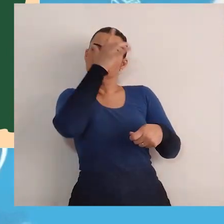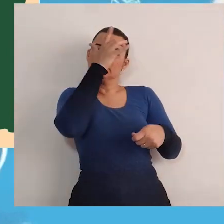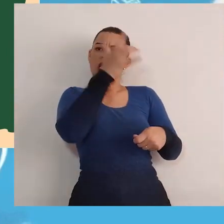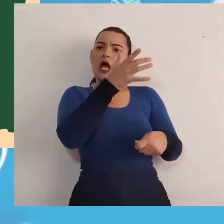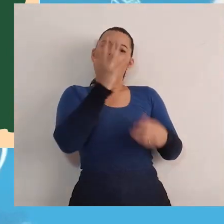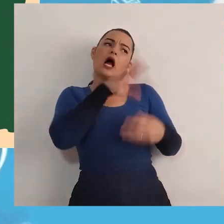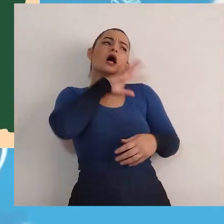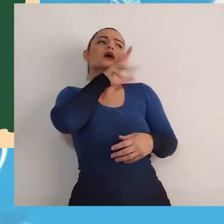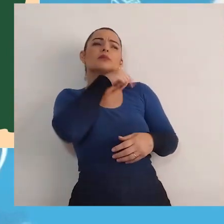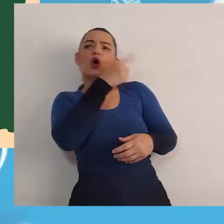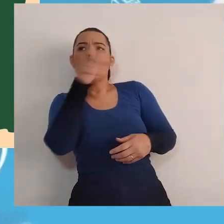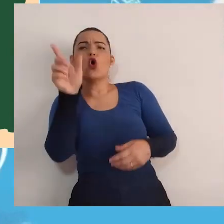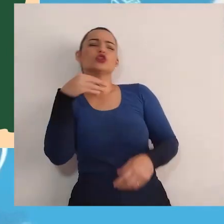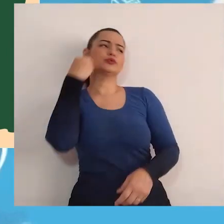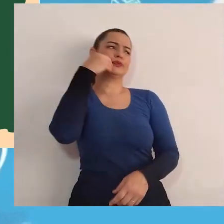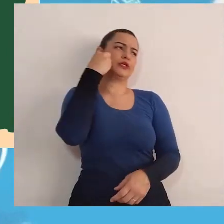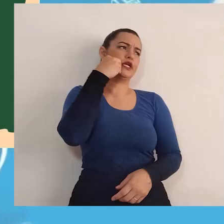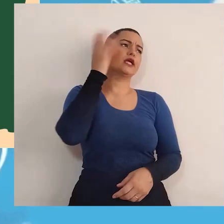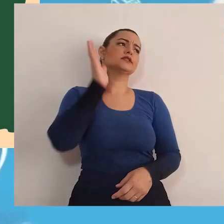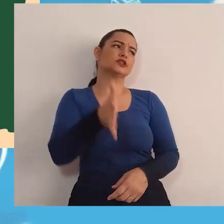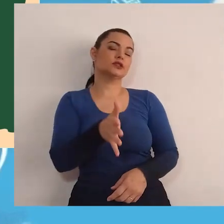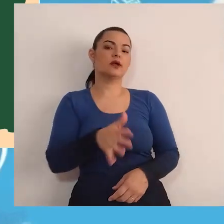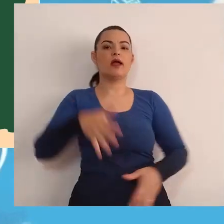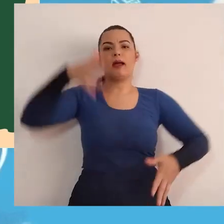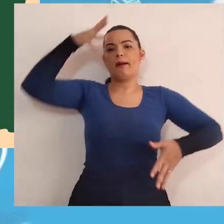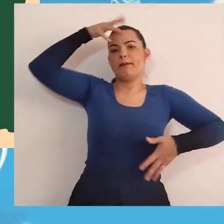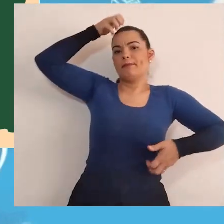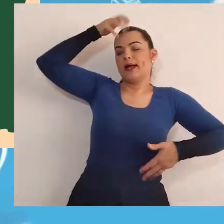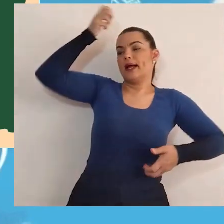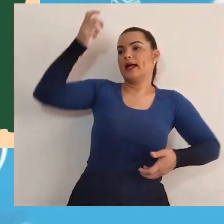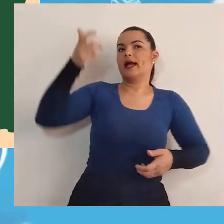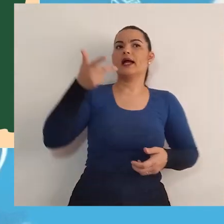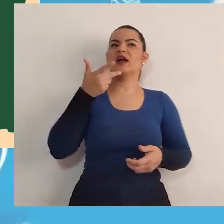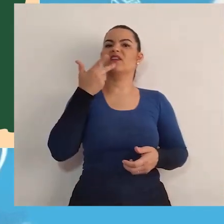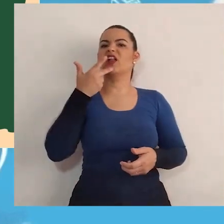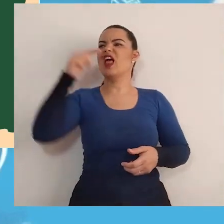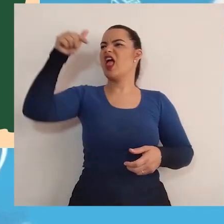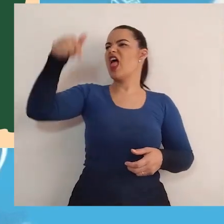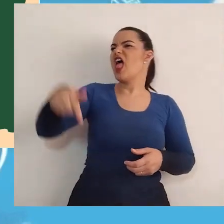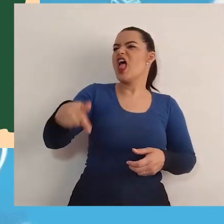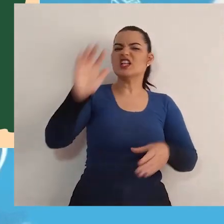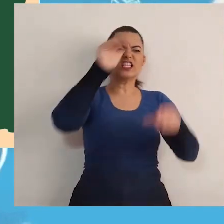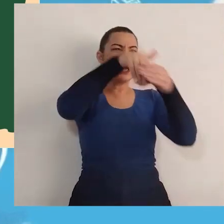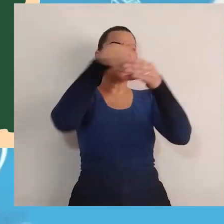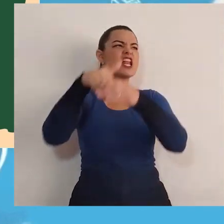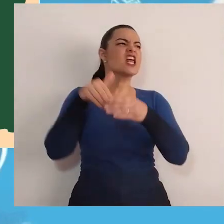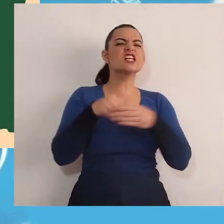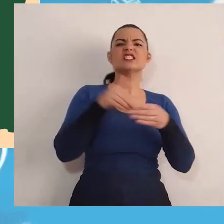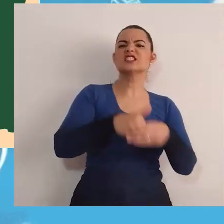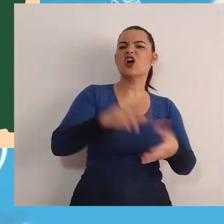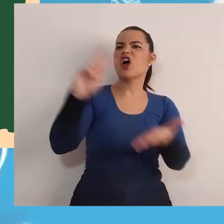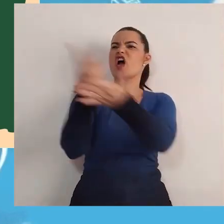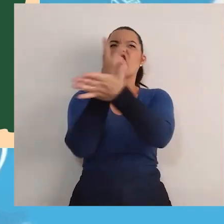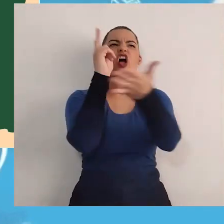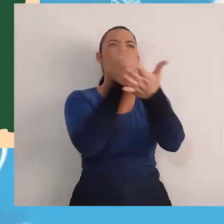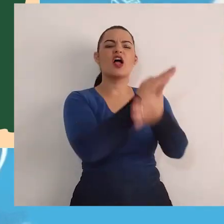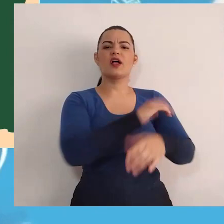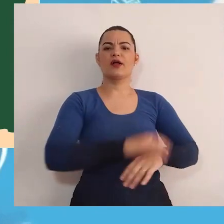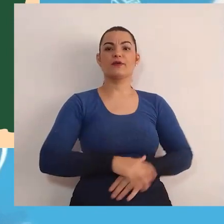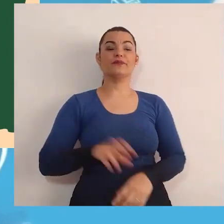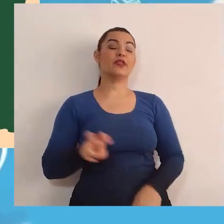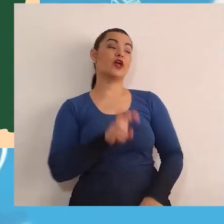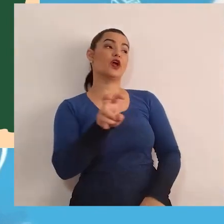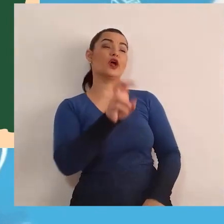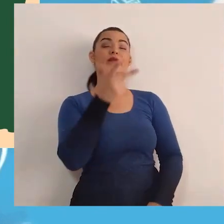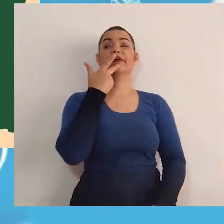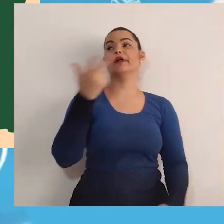governo nessa gestão. A macaca, essa eleição foi uma fraude! E a cobra? Falou a